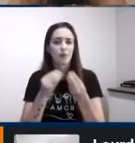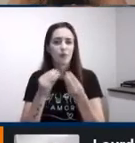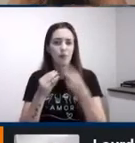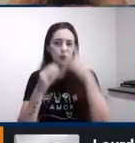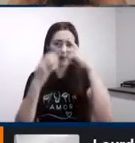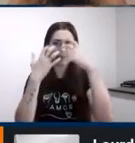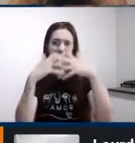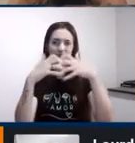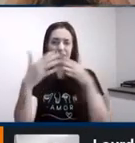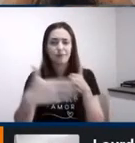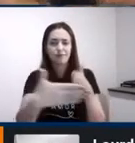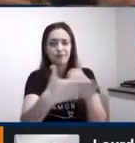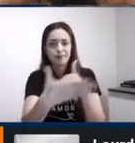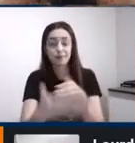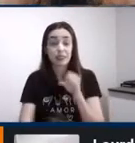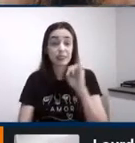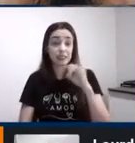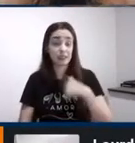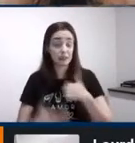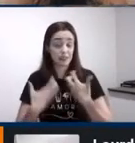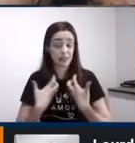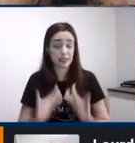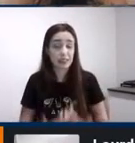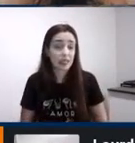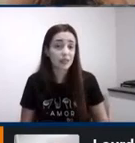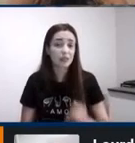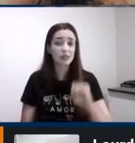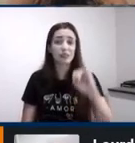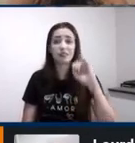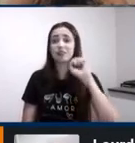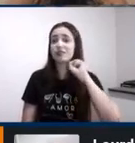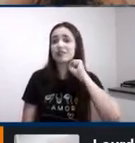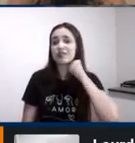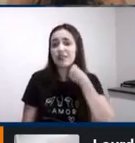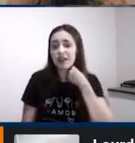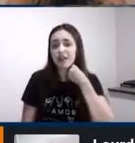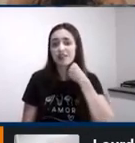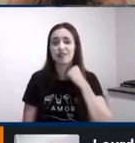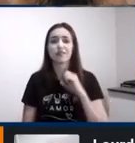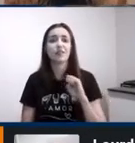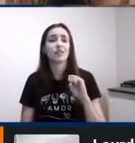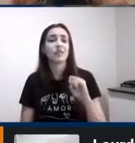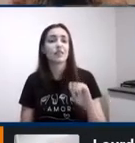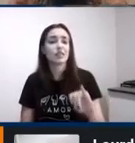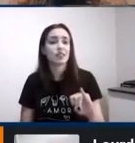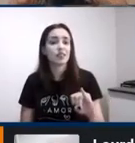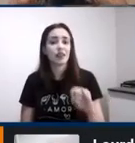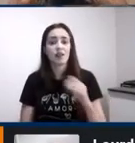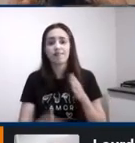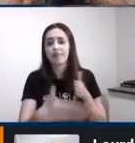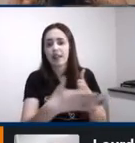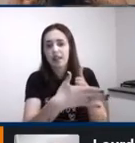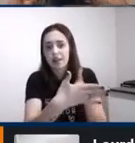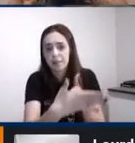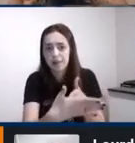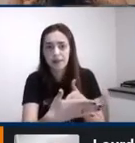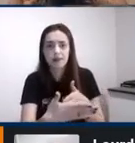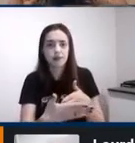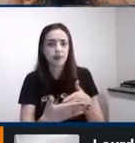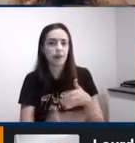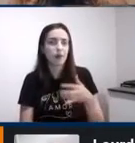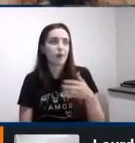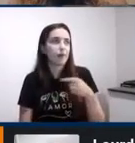desesperança se eu tiver com muito estressado situações que restringam a minha criatividade